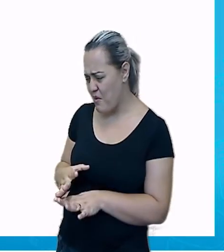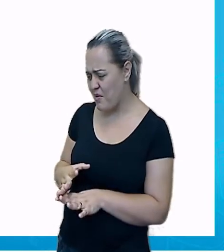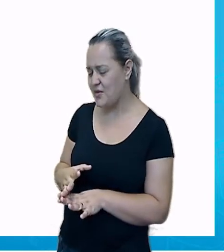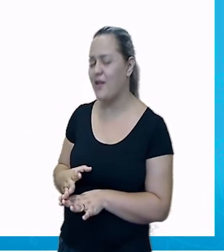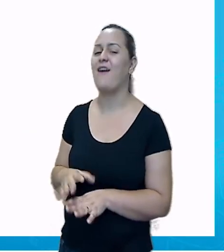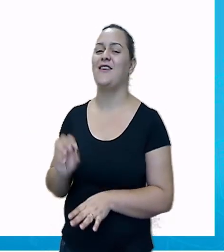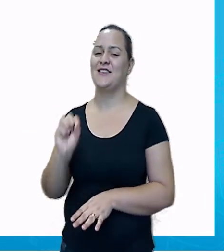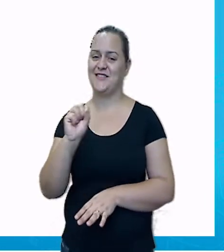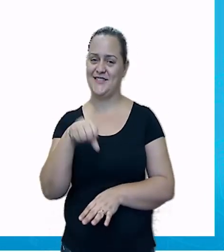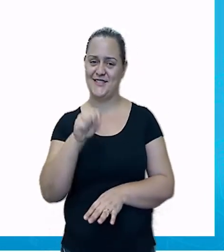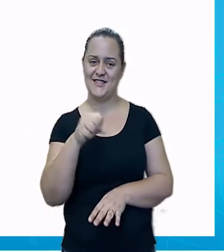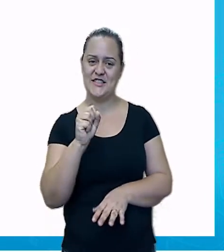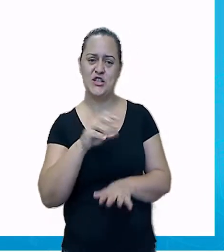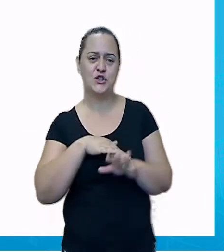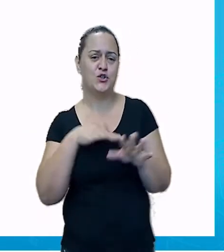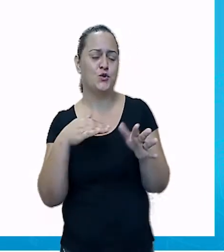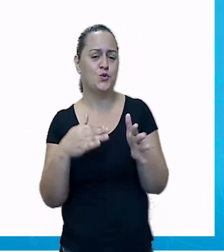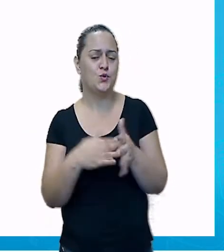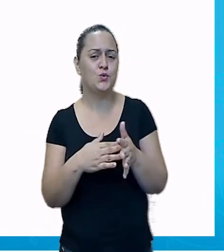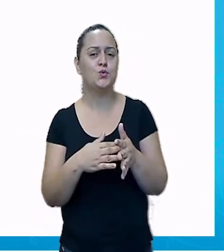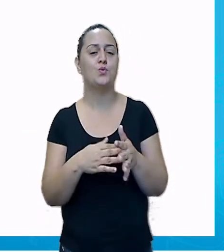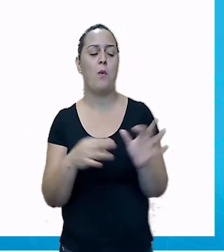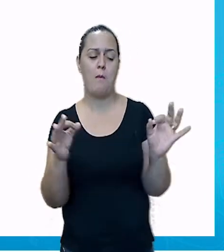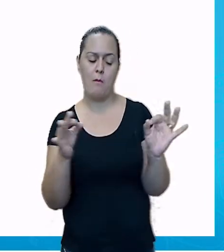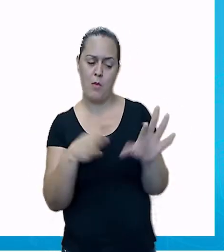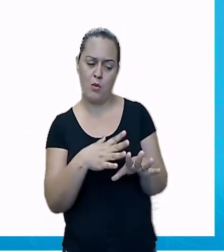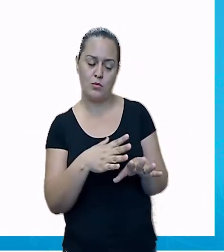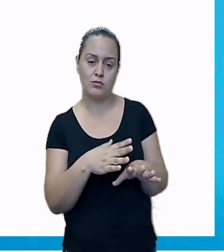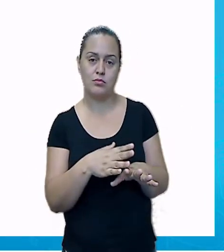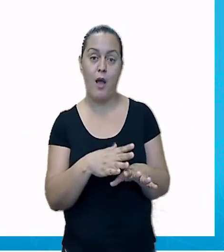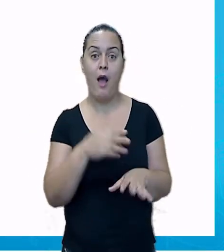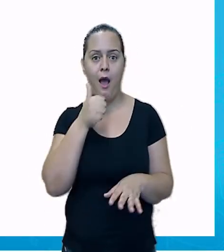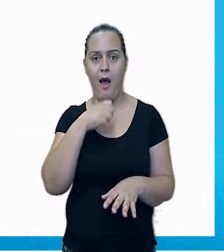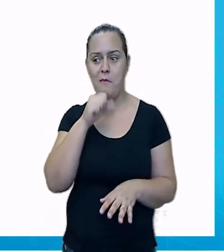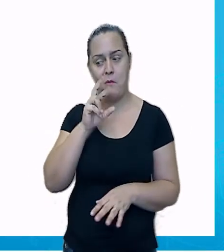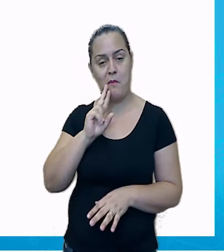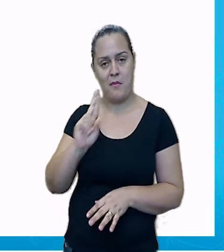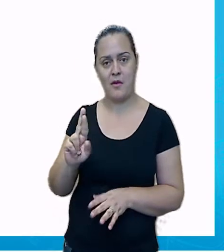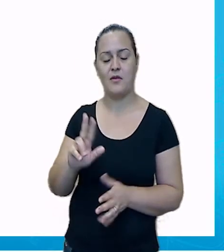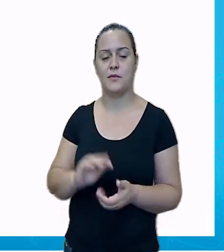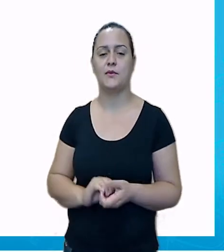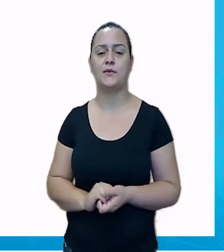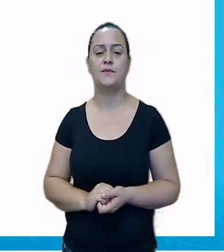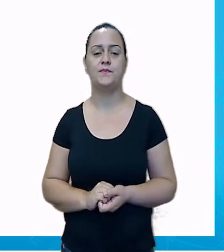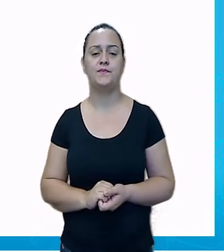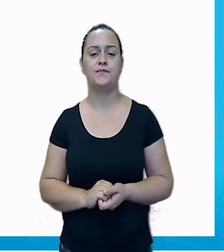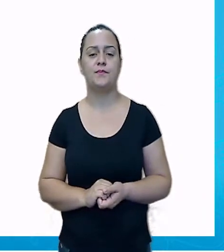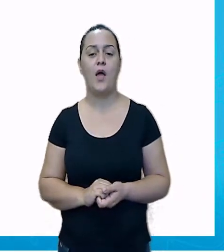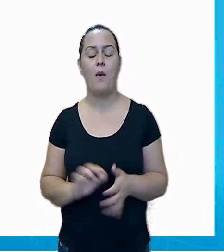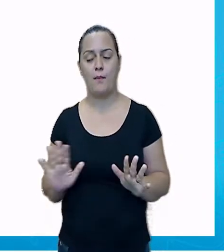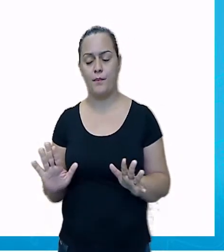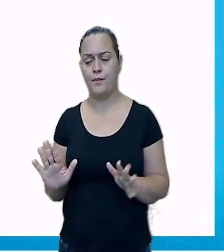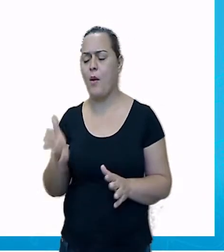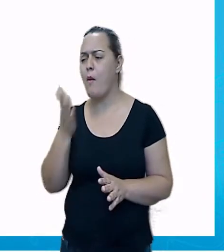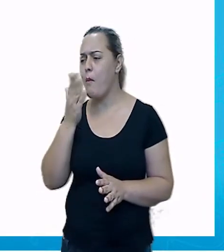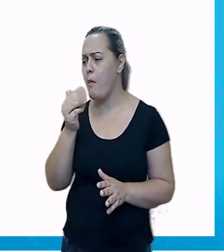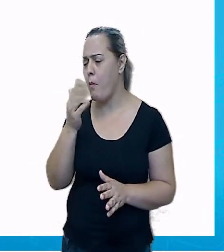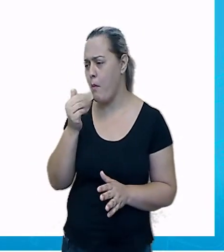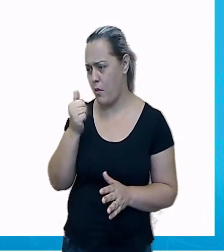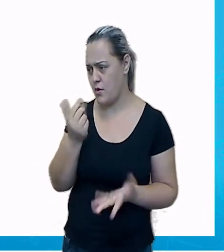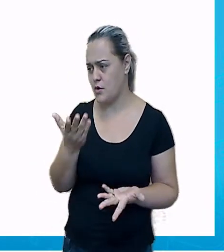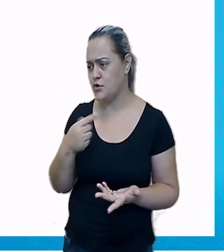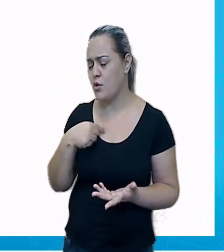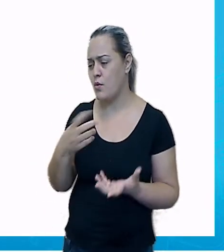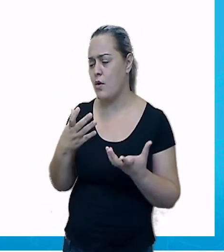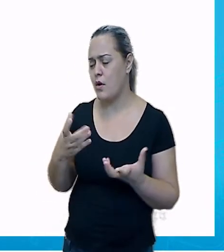Sim, tudo estará, responde a mãe sorrindo. Sabe, para o lanche eu gostaria muito